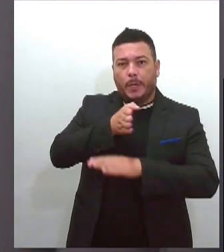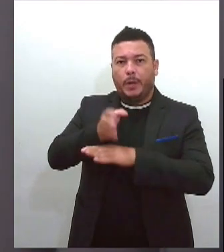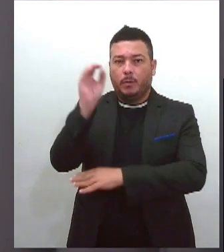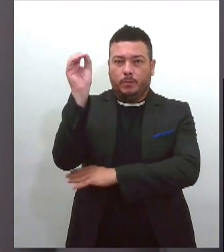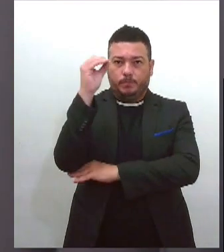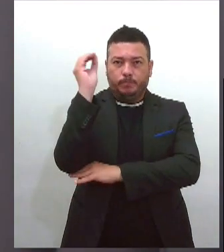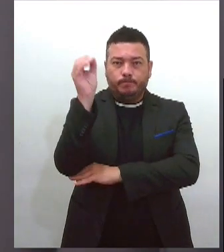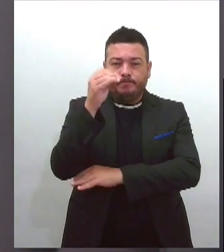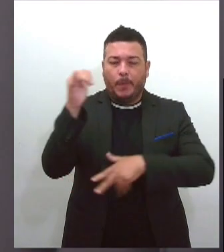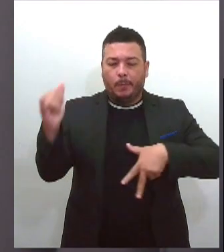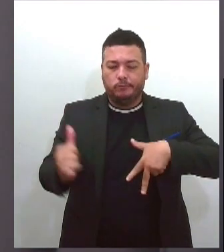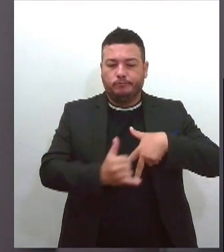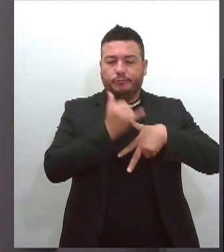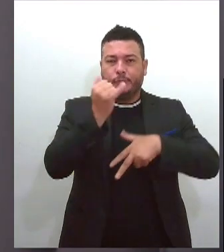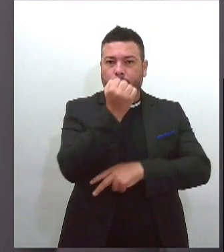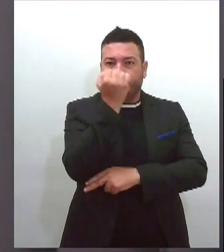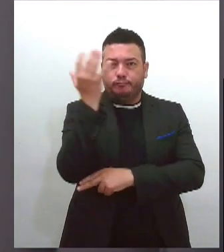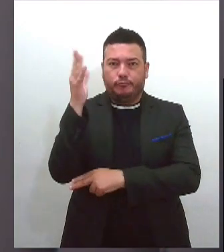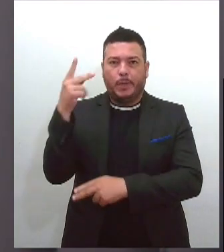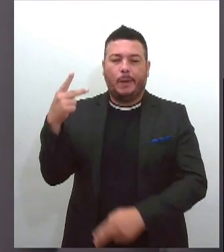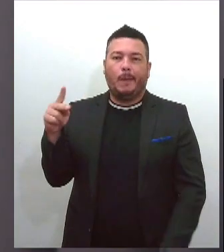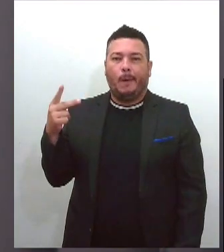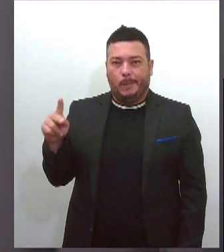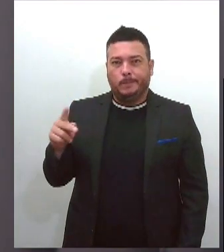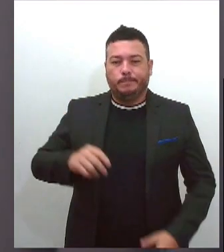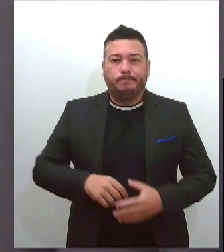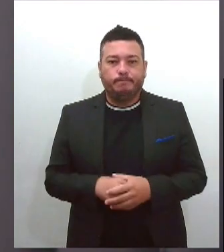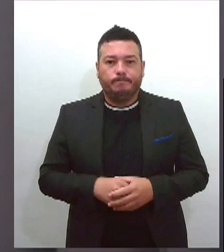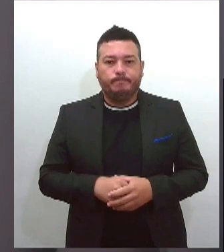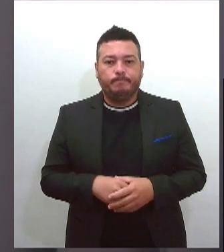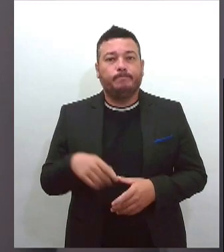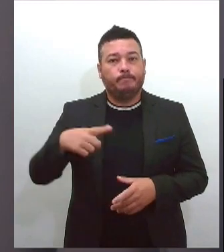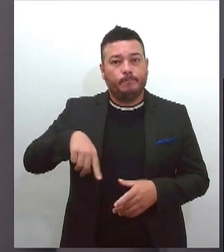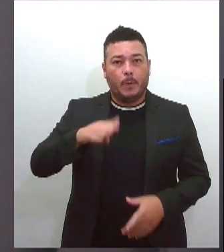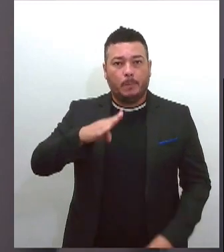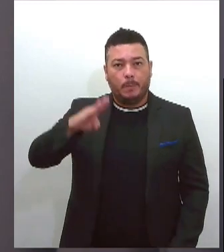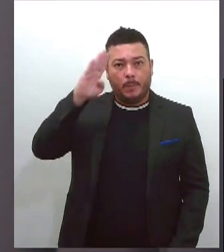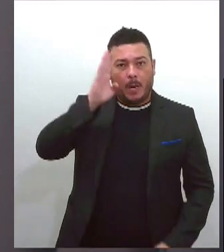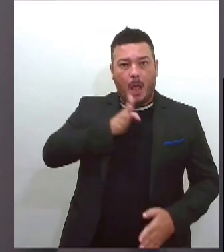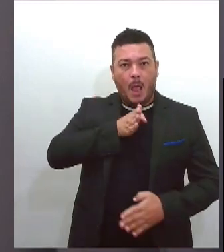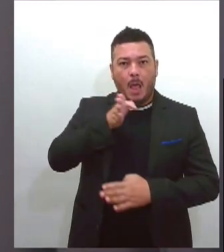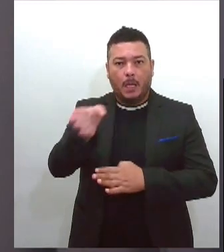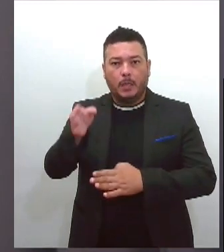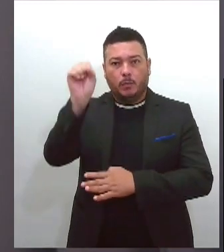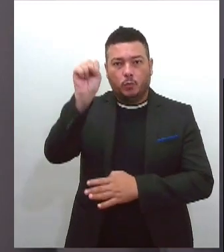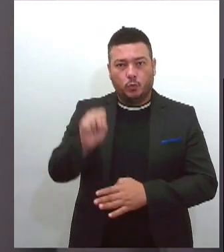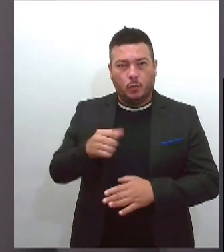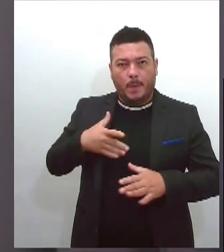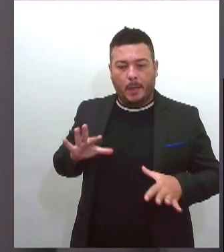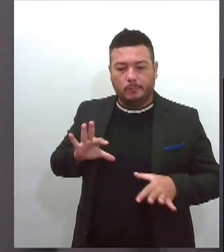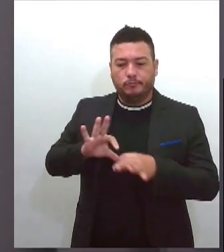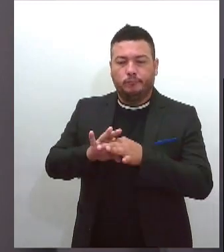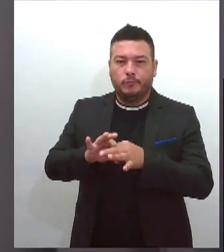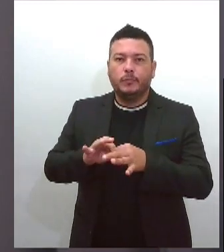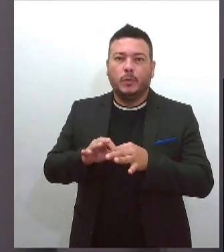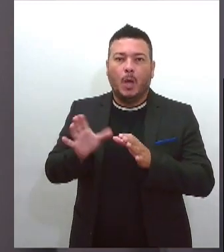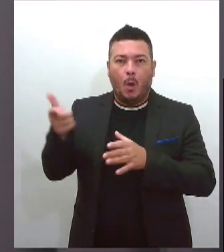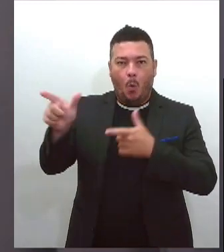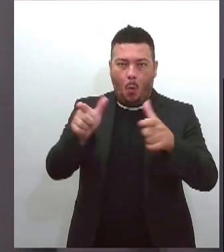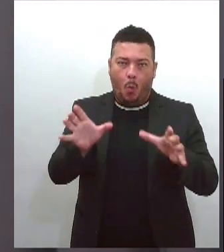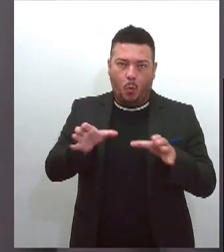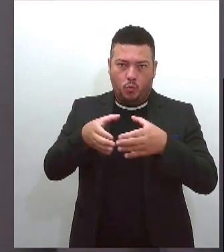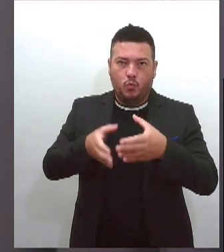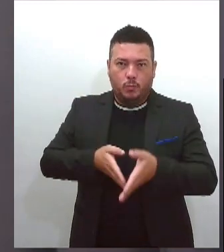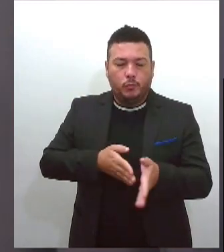ambiental no Rio Grande do Sul. Os militares seguem para o Sul a fim de se somar às demais corporações do Corpo de Bombeiros